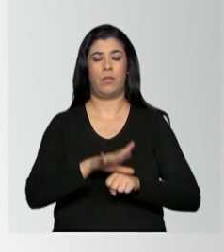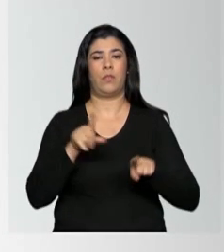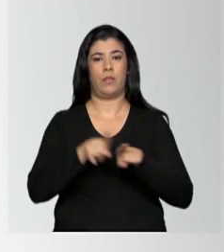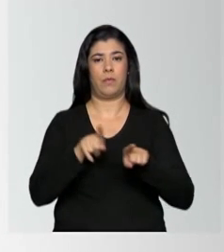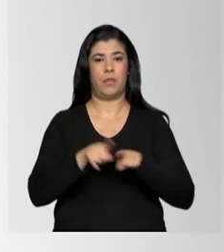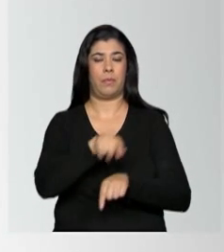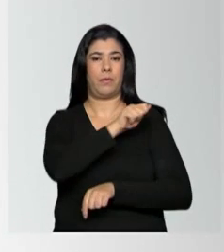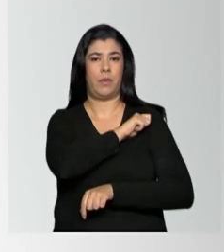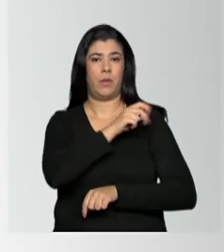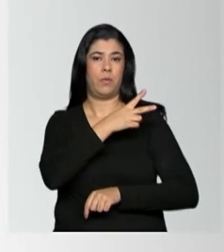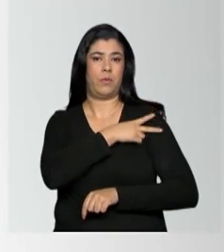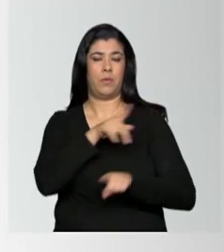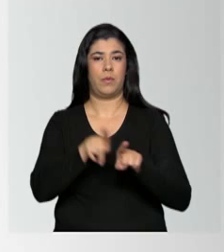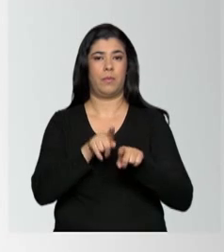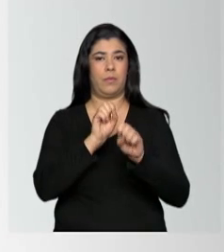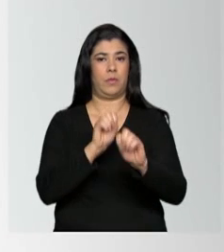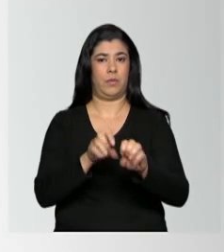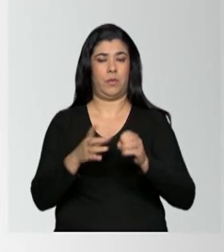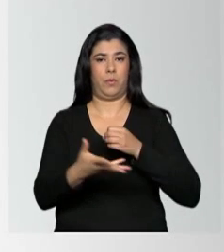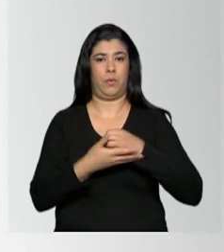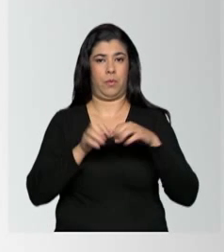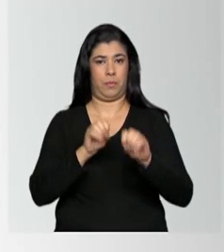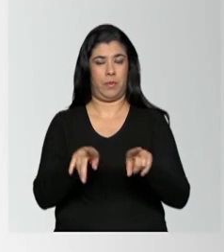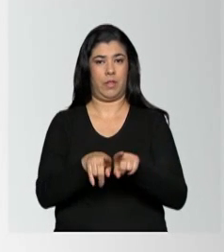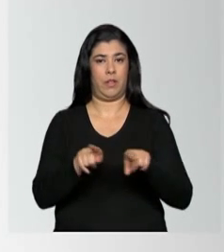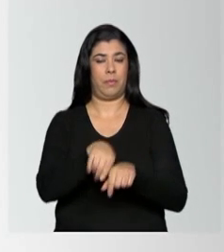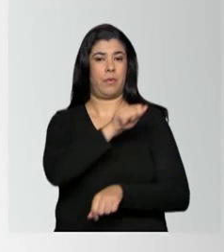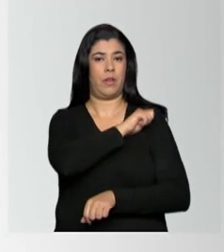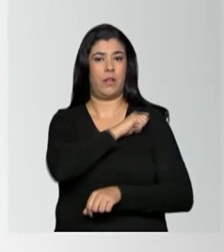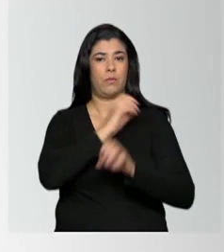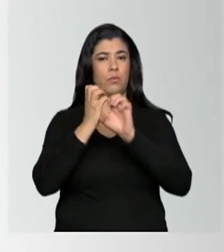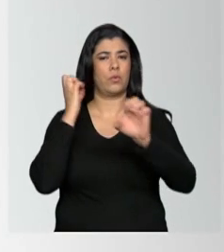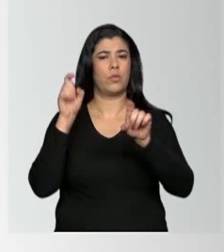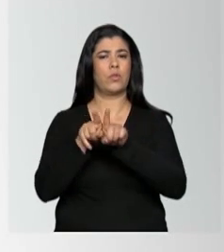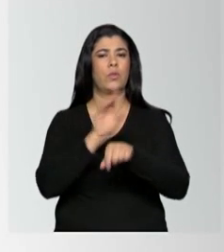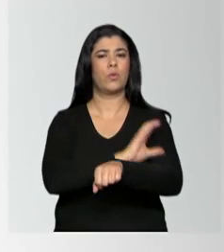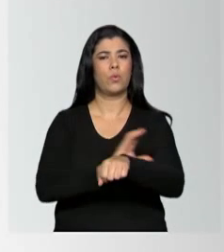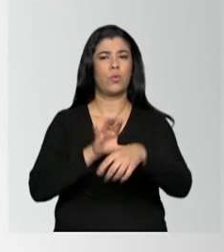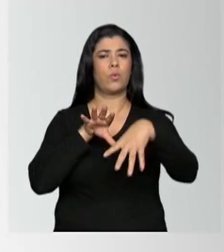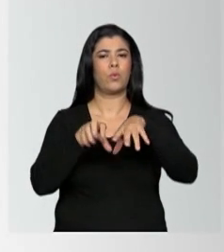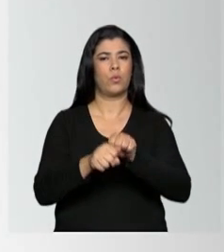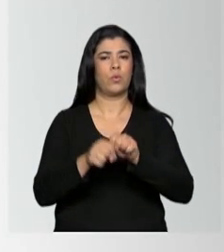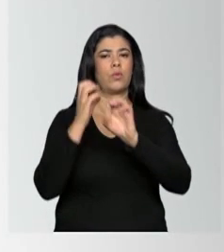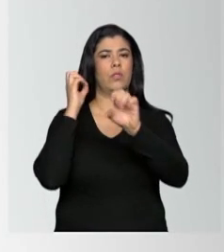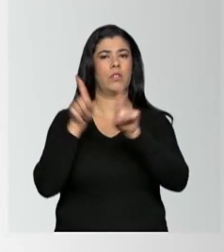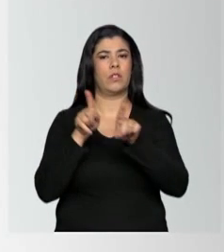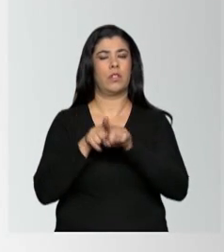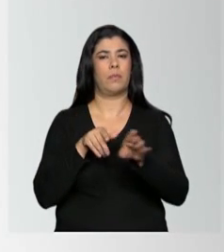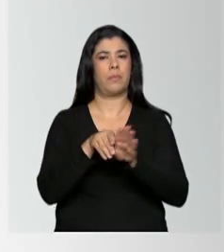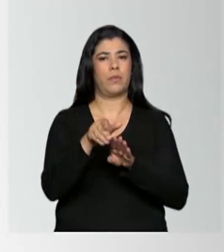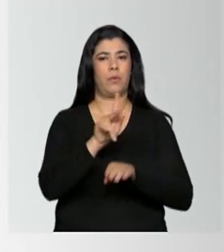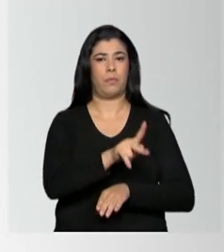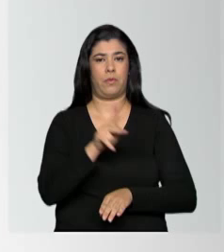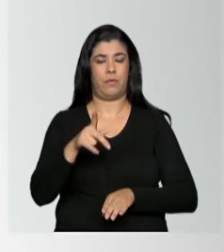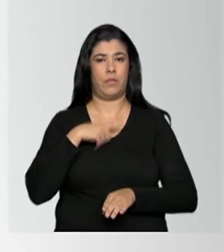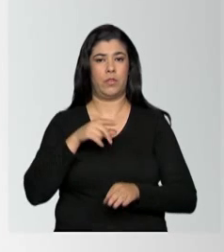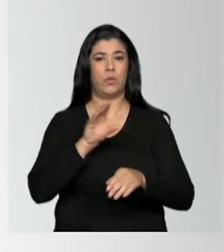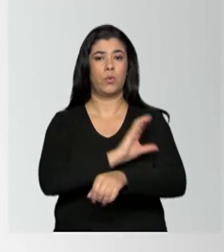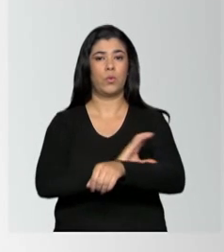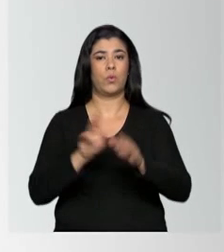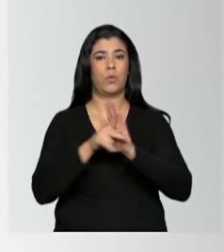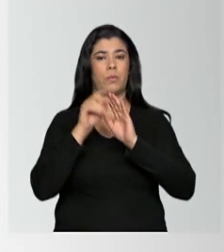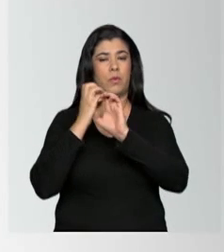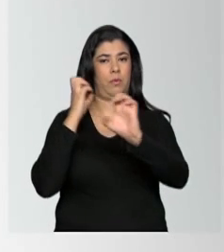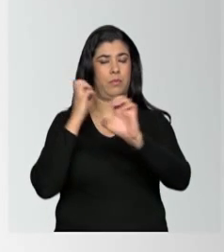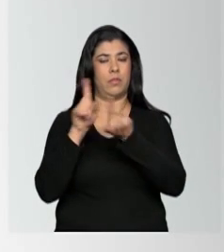nível médio, educadores do ensino fundamental, alunos e engenheiros recém-formados e orientadores docentes de cursos